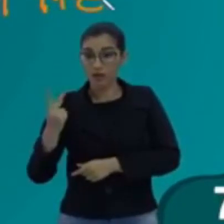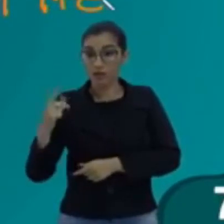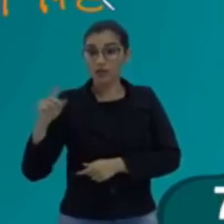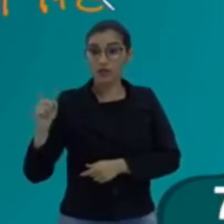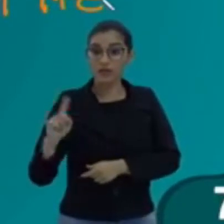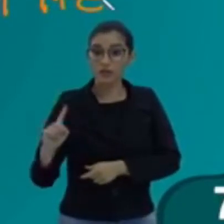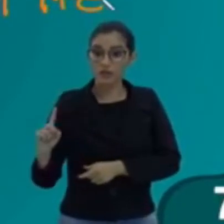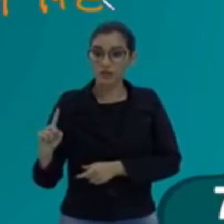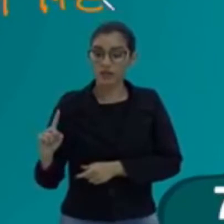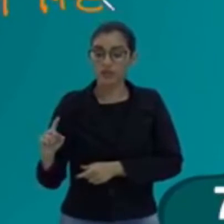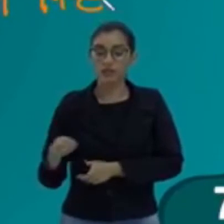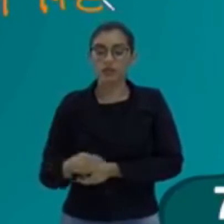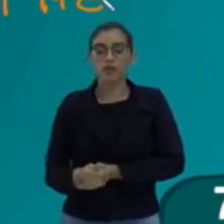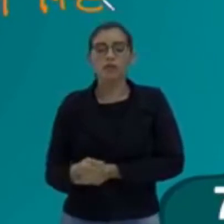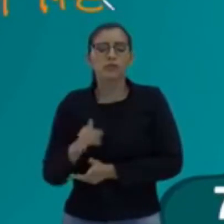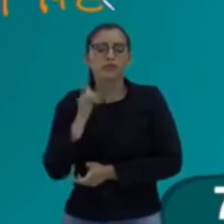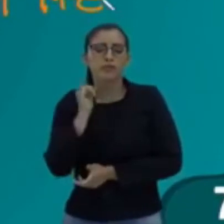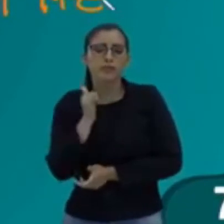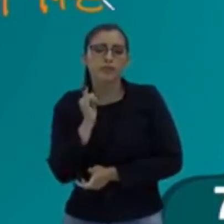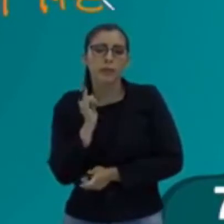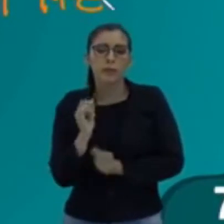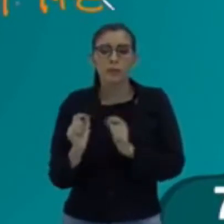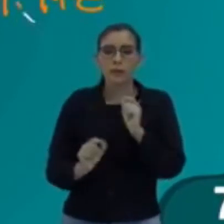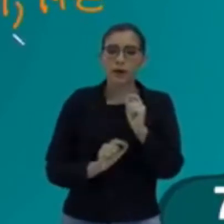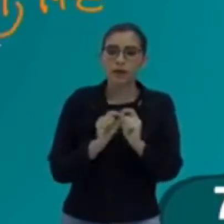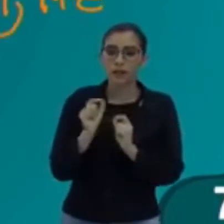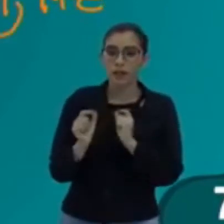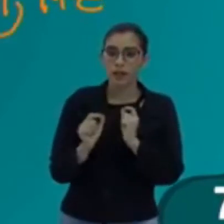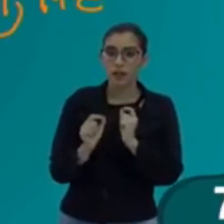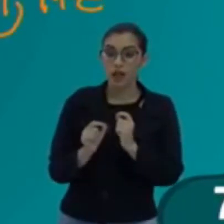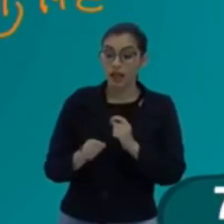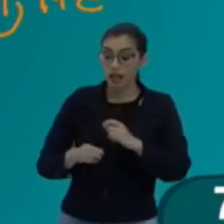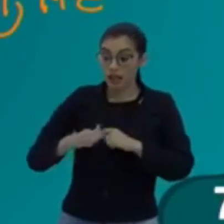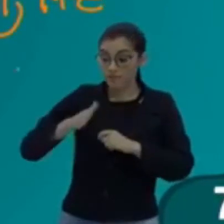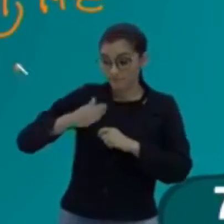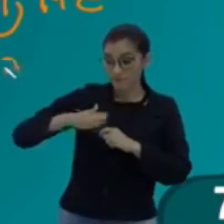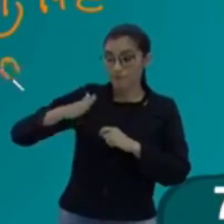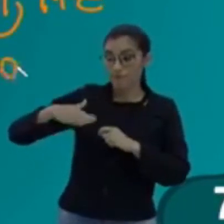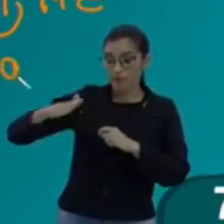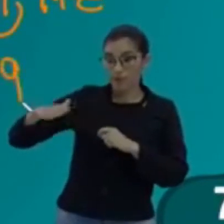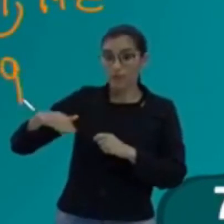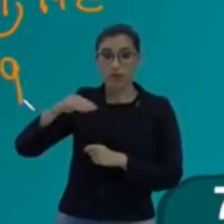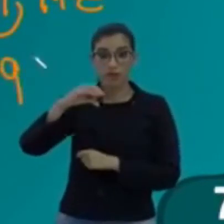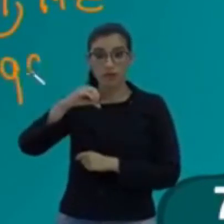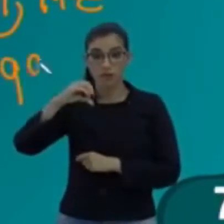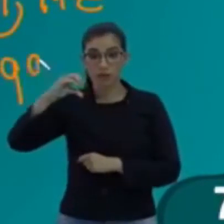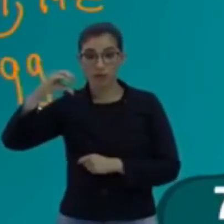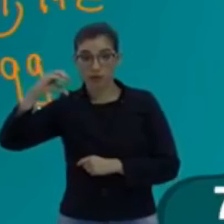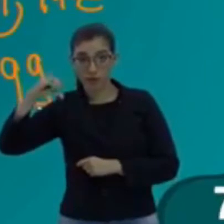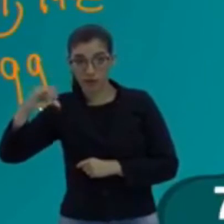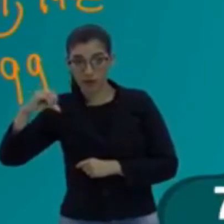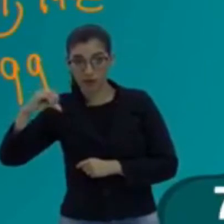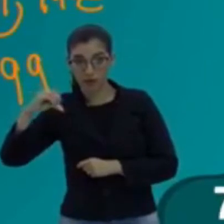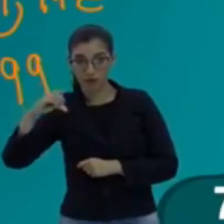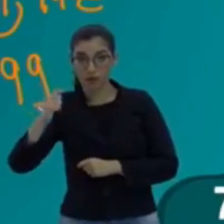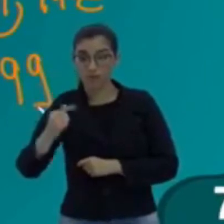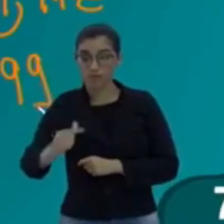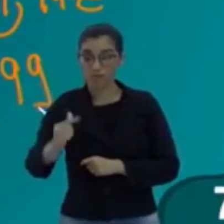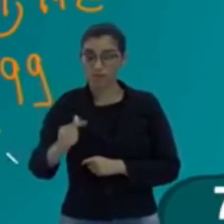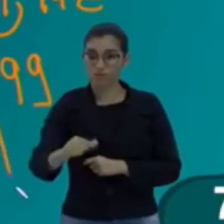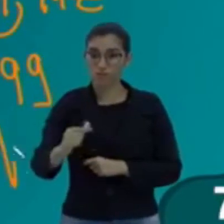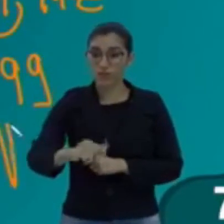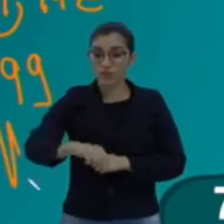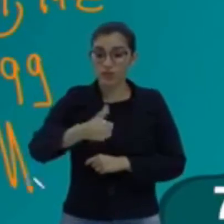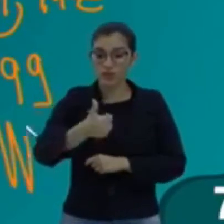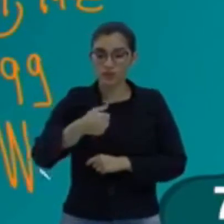oscila, ela vibra 99 vezes em 1 segundo. Então, a